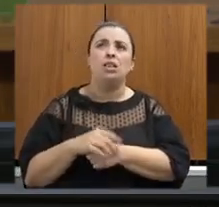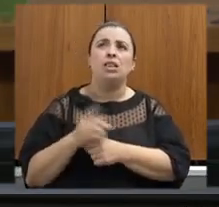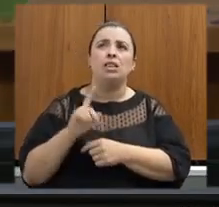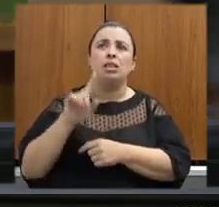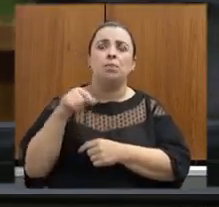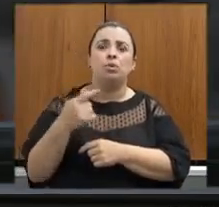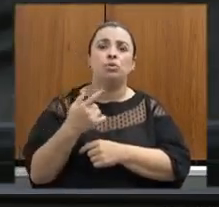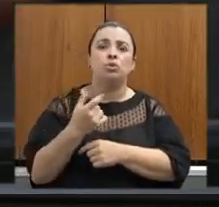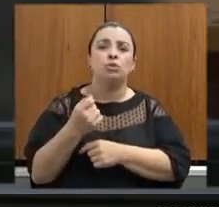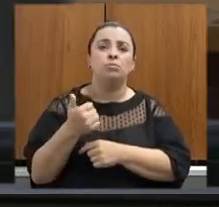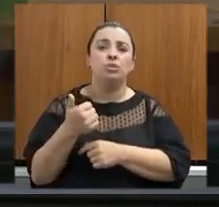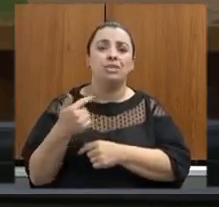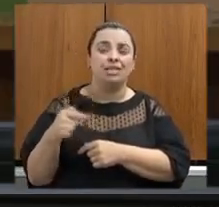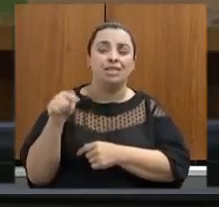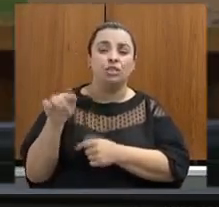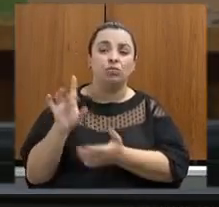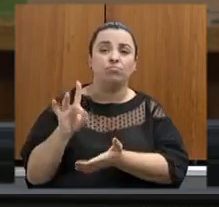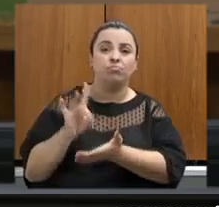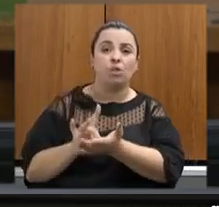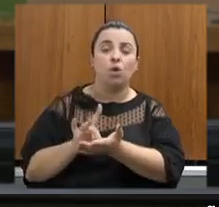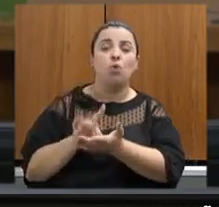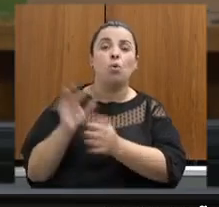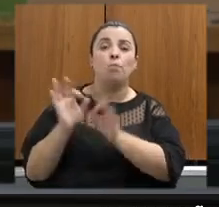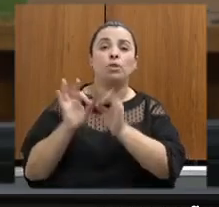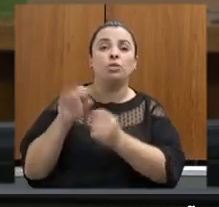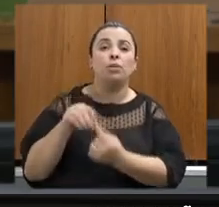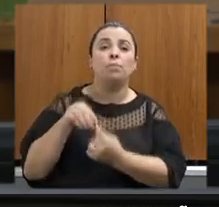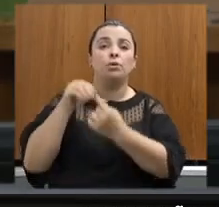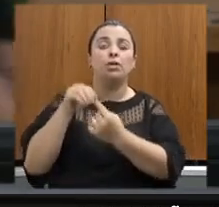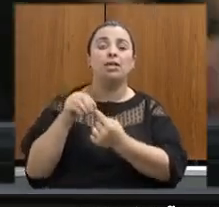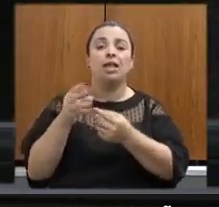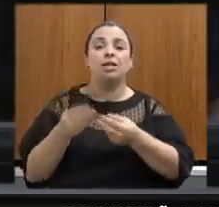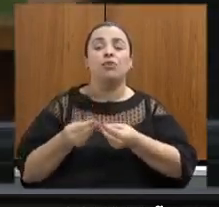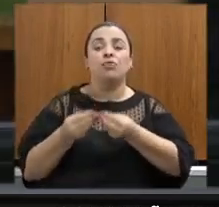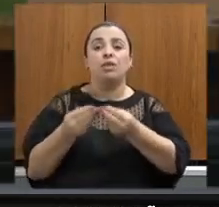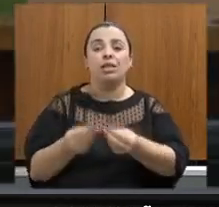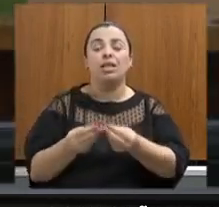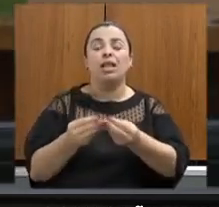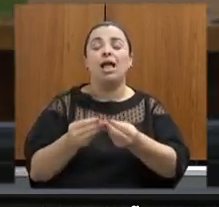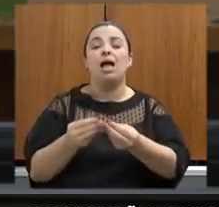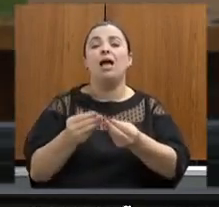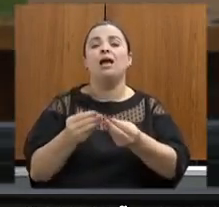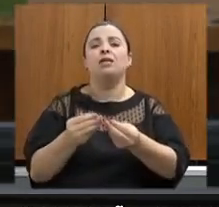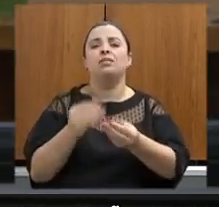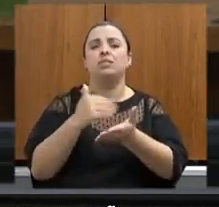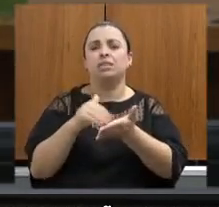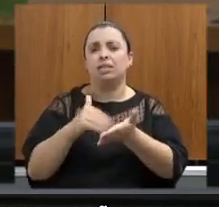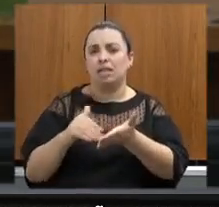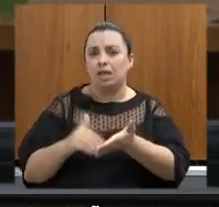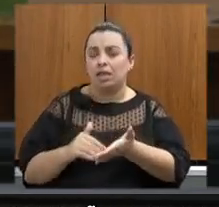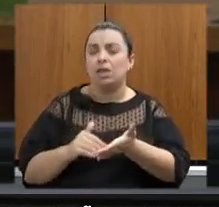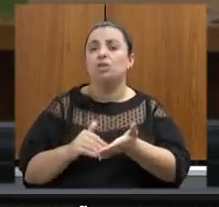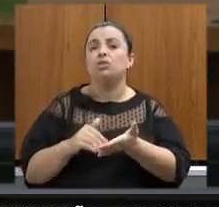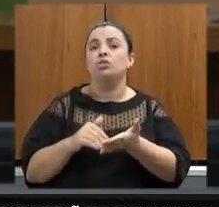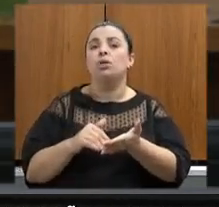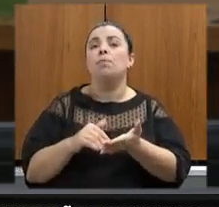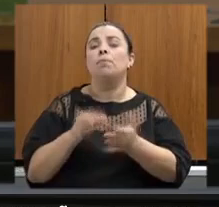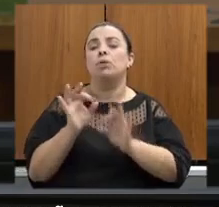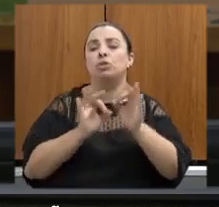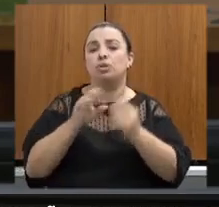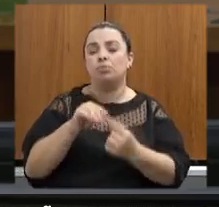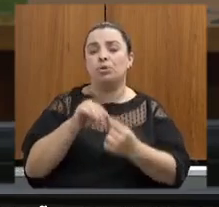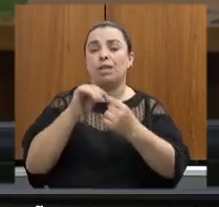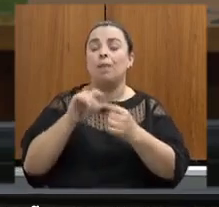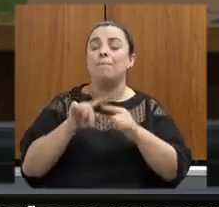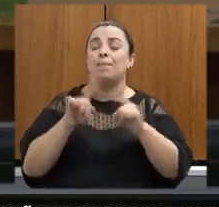ele foi estabelecido como projeto prioritário e submetido a superintendência de projeto prioritário então é um processo que tramita desde 2014